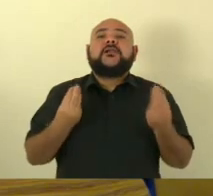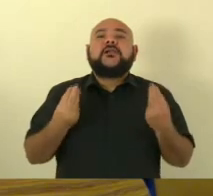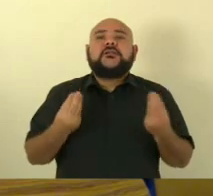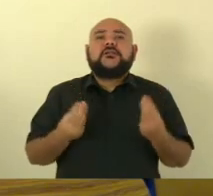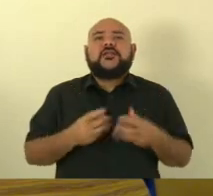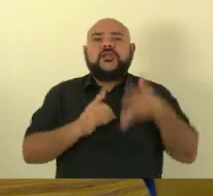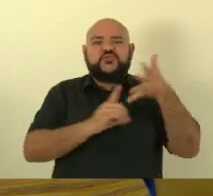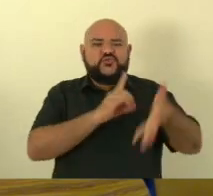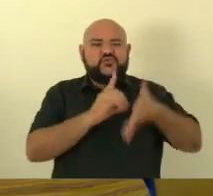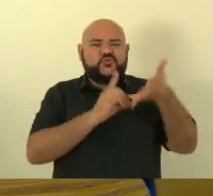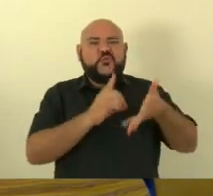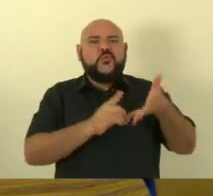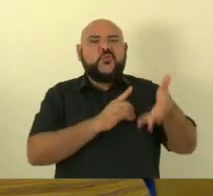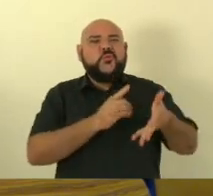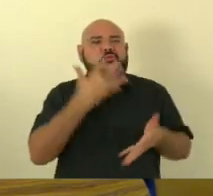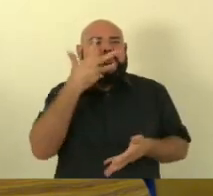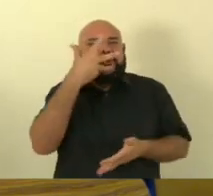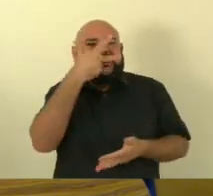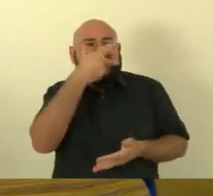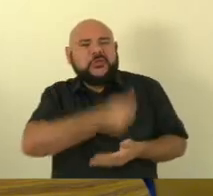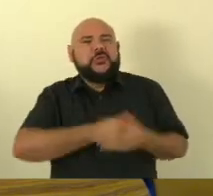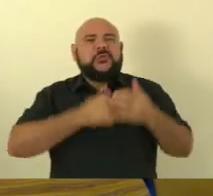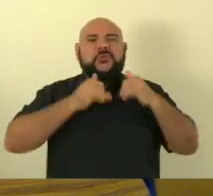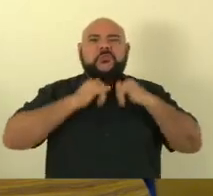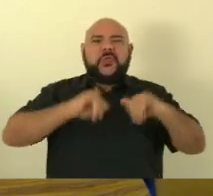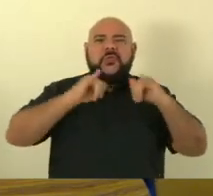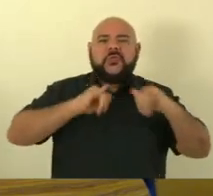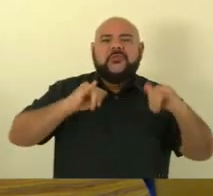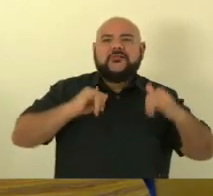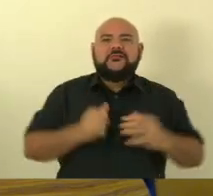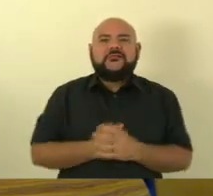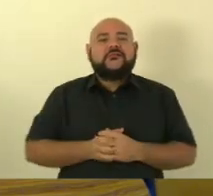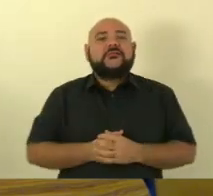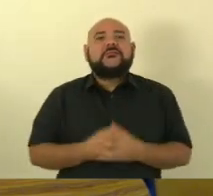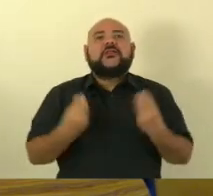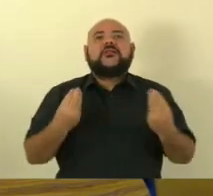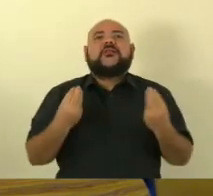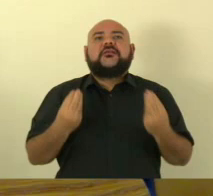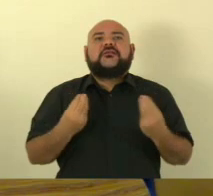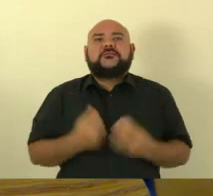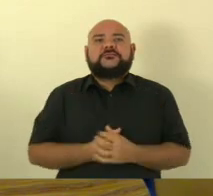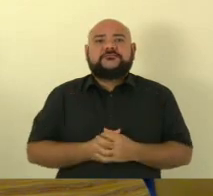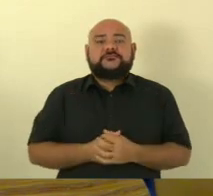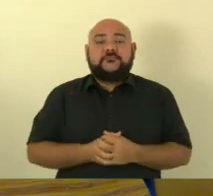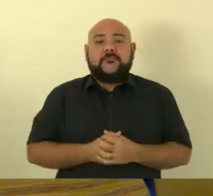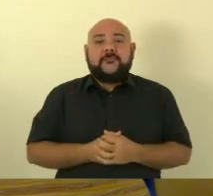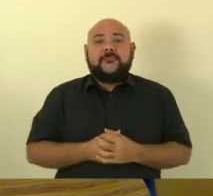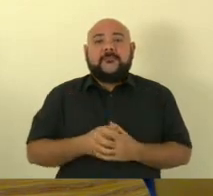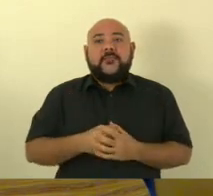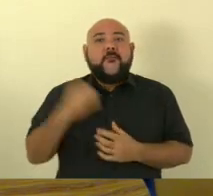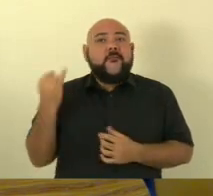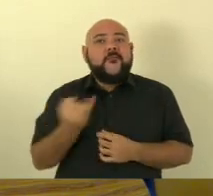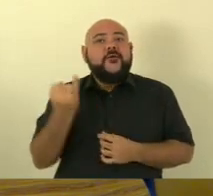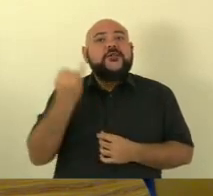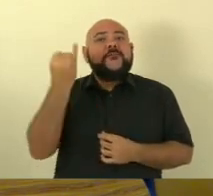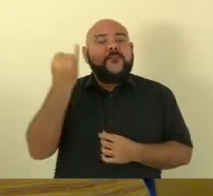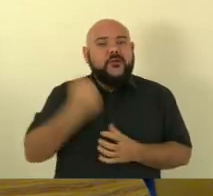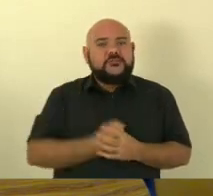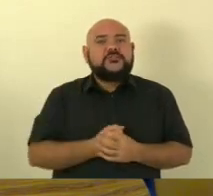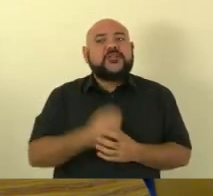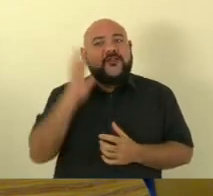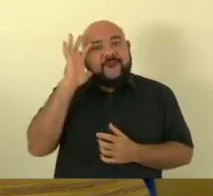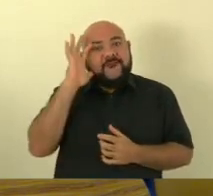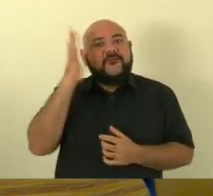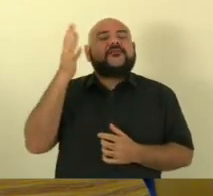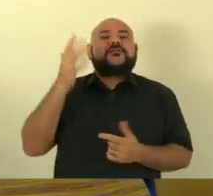bonito o que o que o que interessa é resolver o